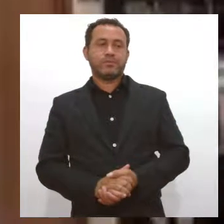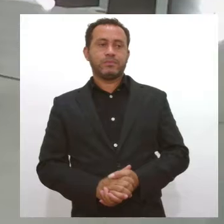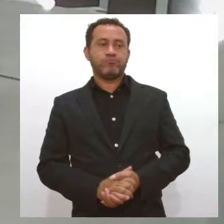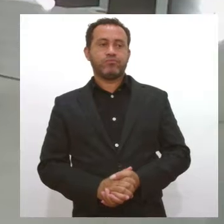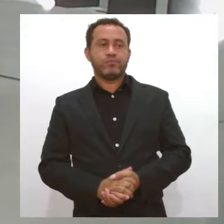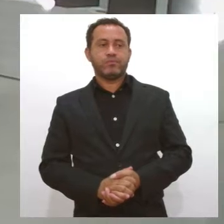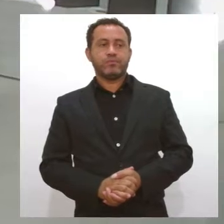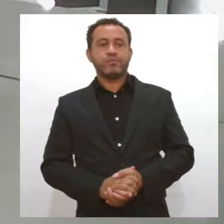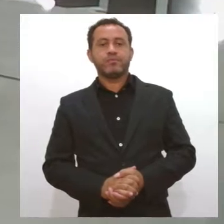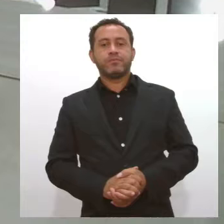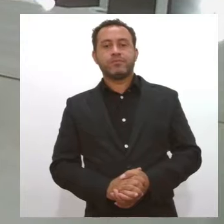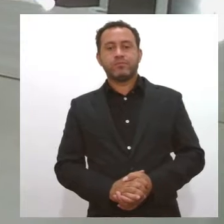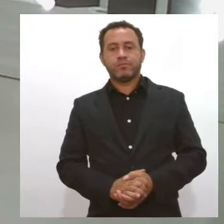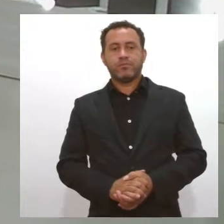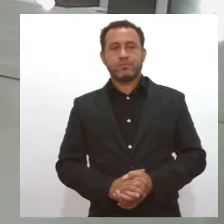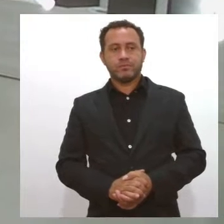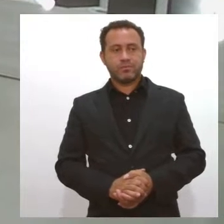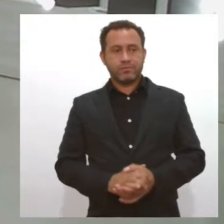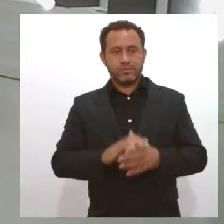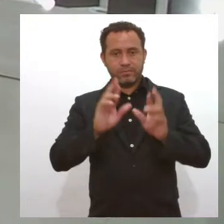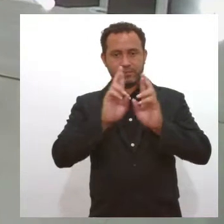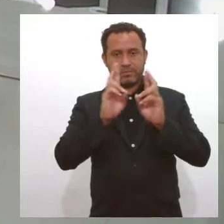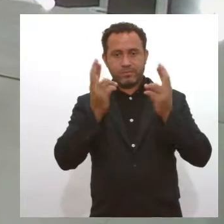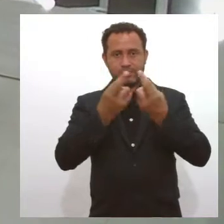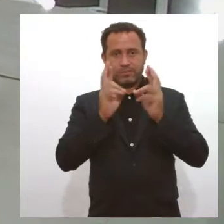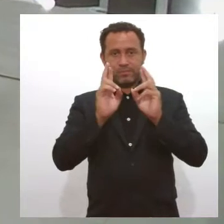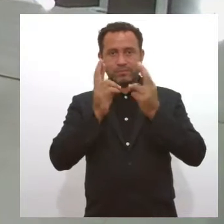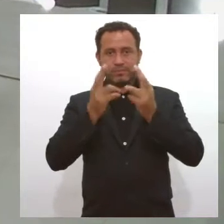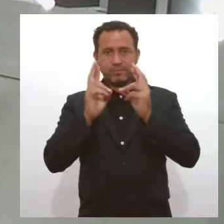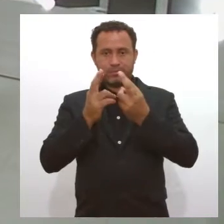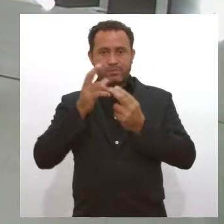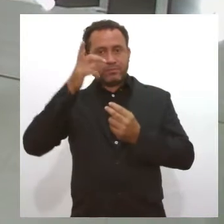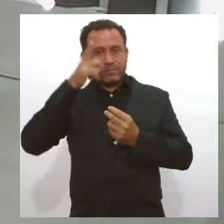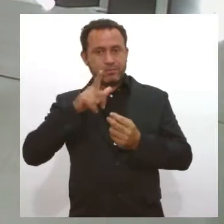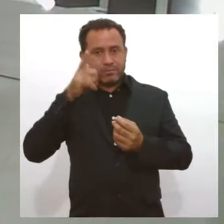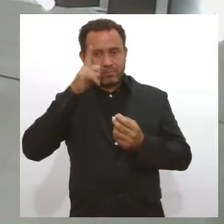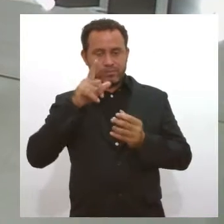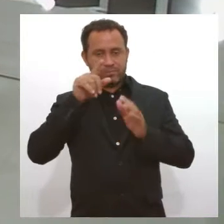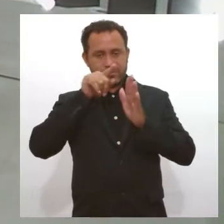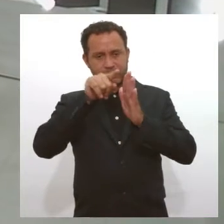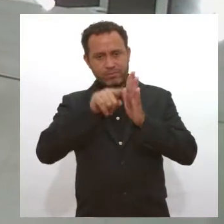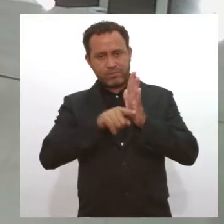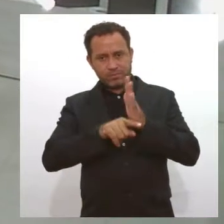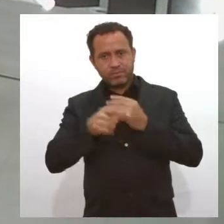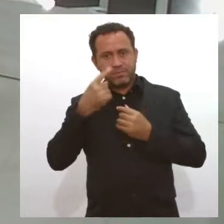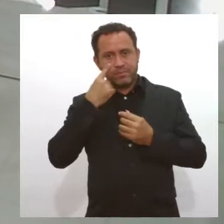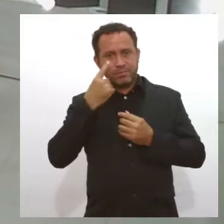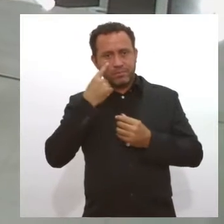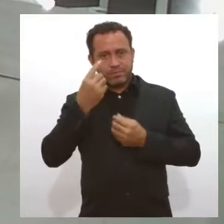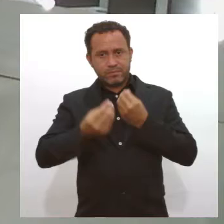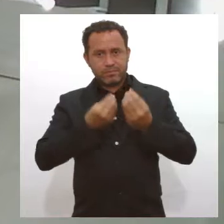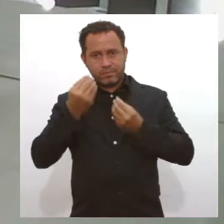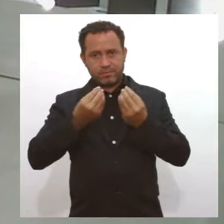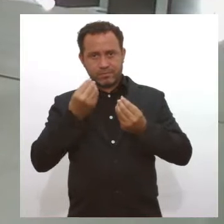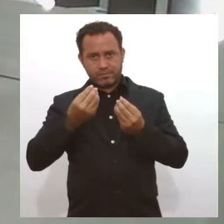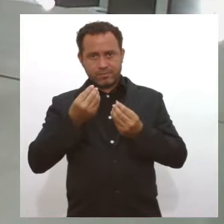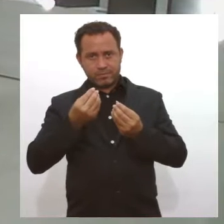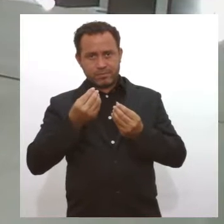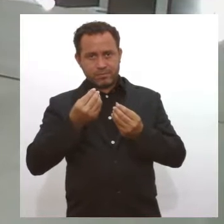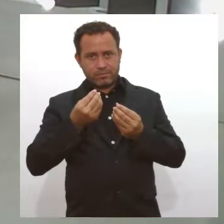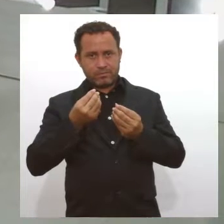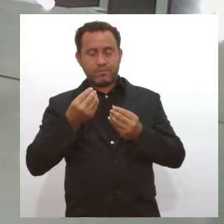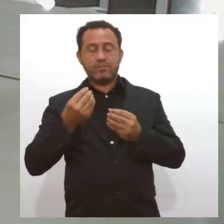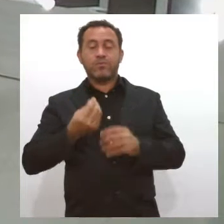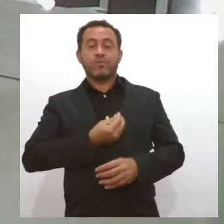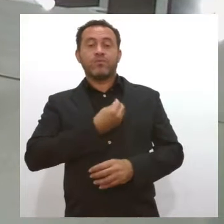Com certeza. E com essas reuniões, vocês conseguem fazer um levantamento para ver as condições de acompanhamento, como estão e